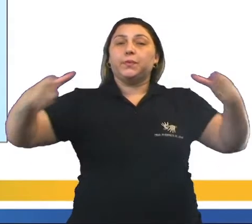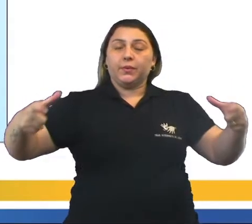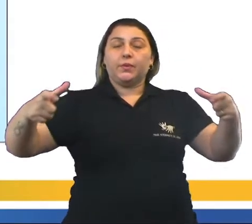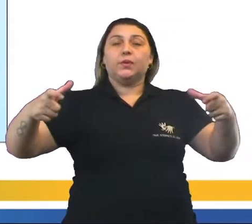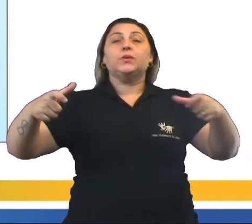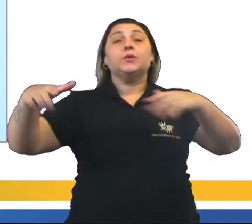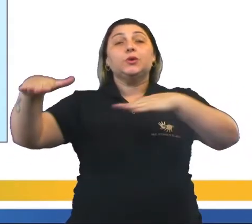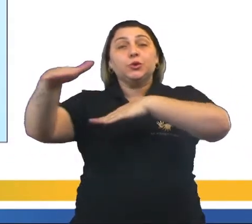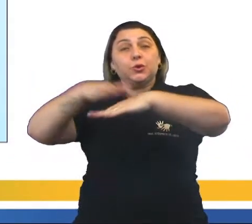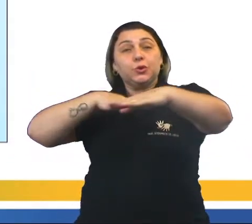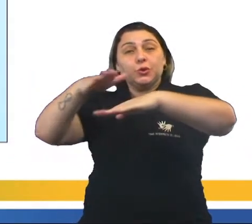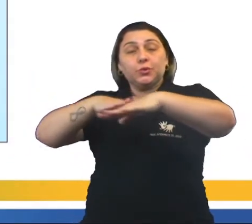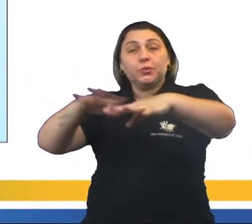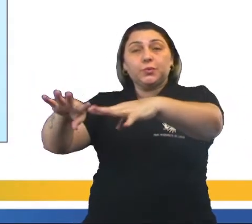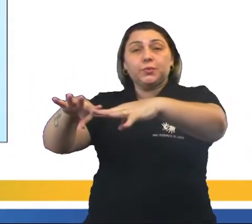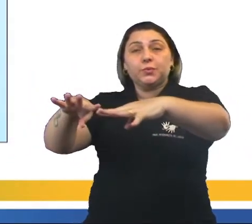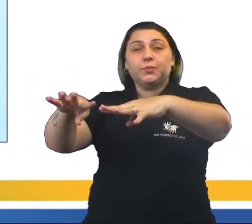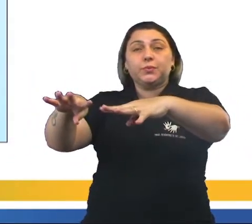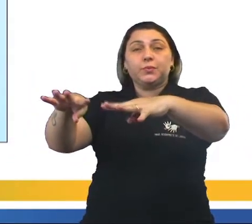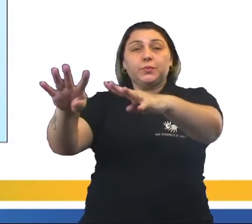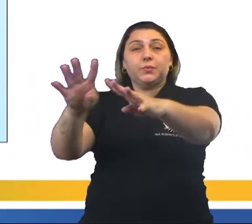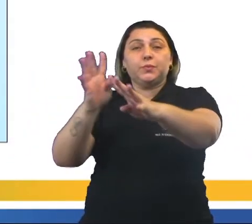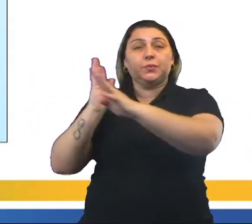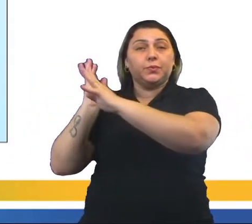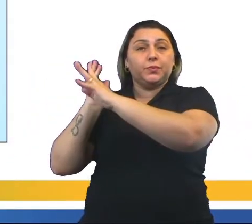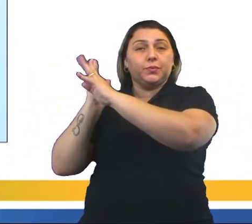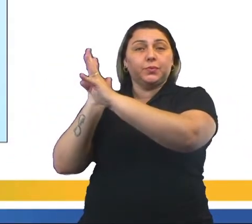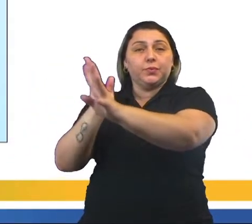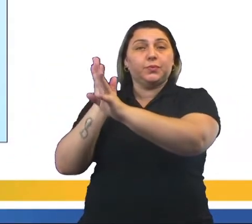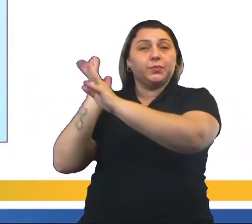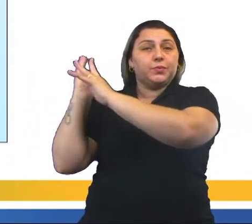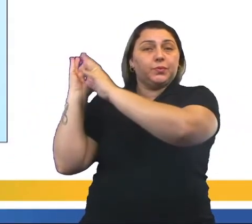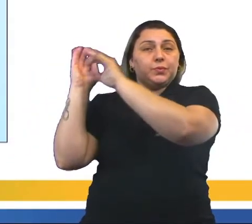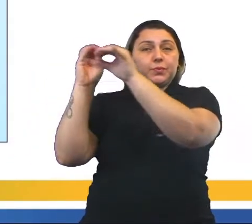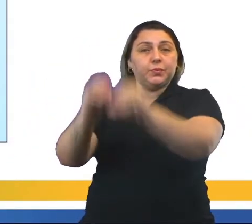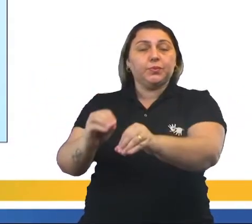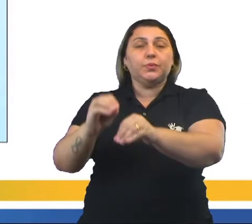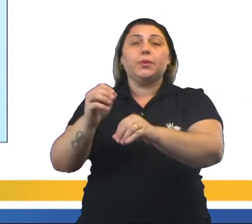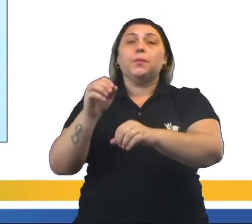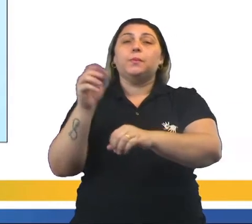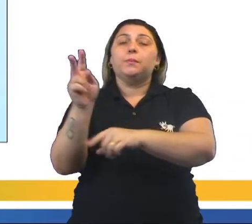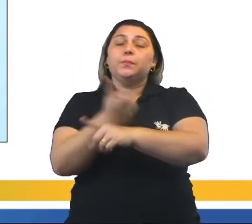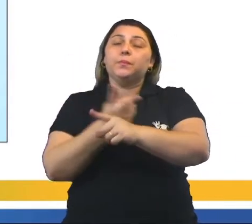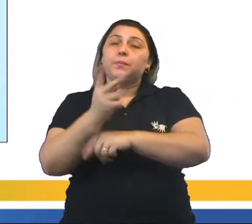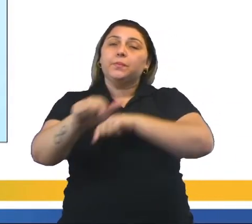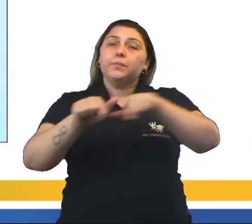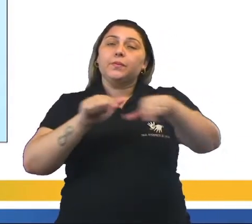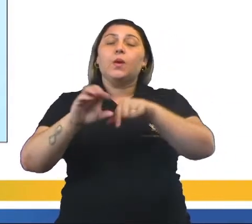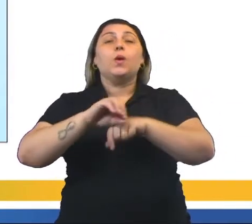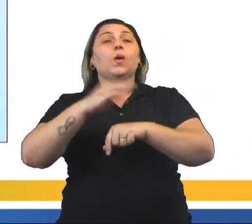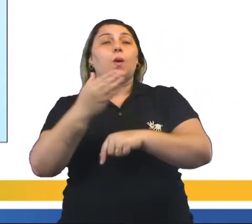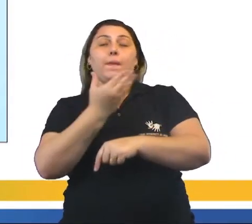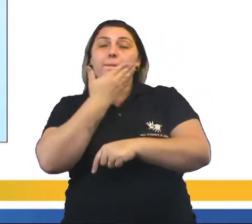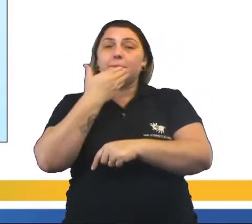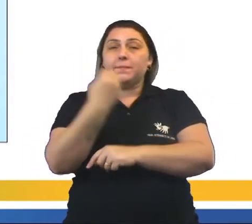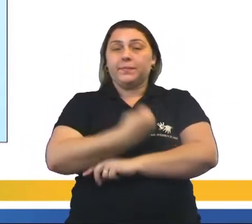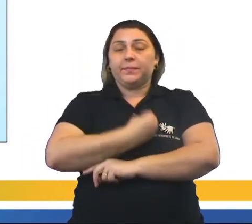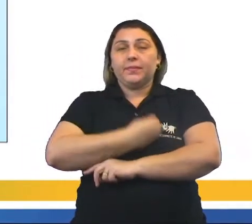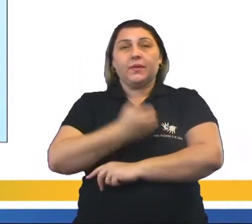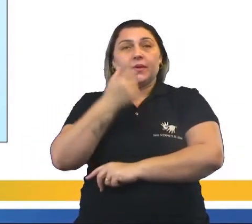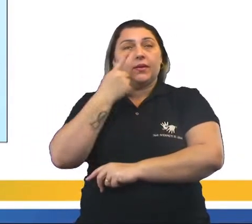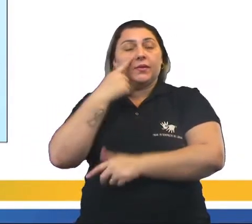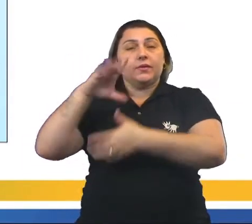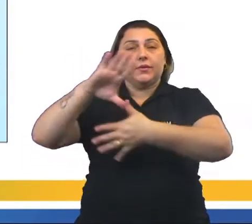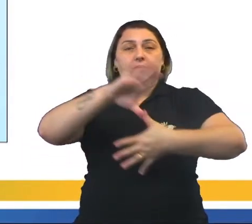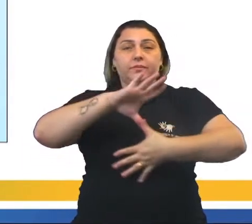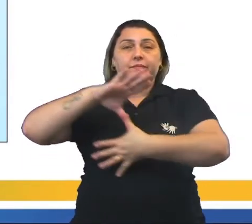atraindo um grande fluxo de pessoas à procura de emprego ou da melhoria do seu nível de vida. Você olhando nesse mapa aí,